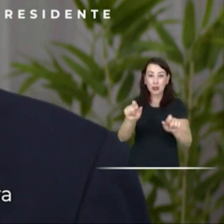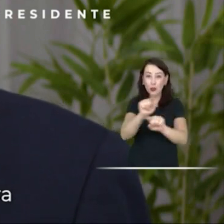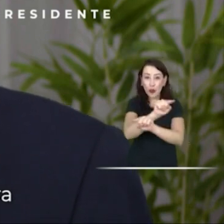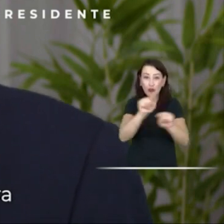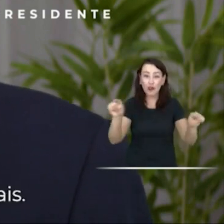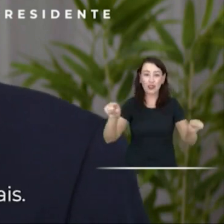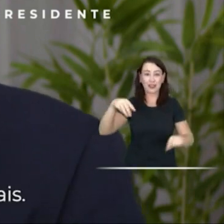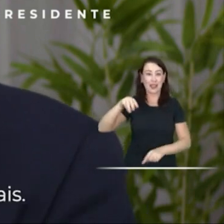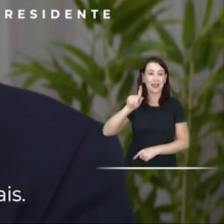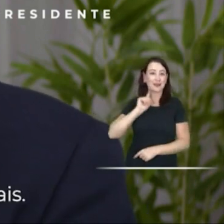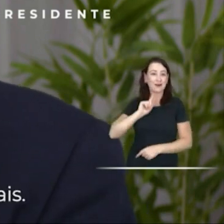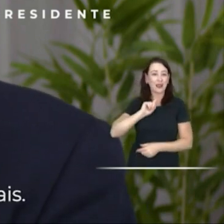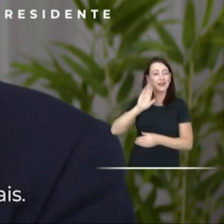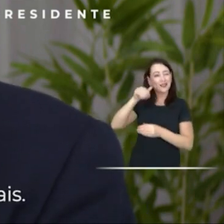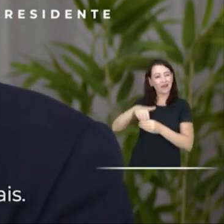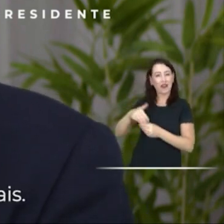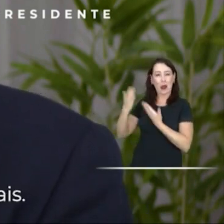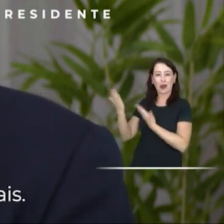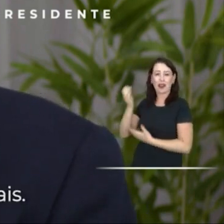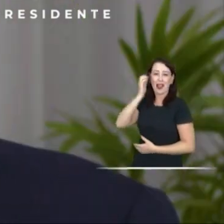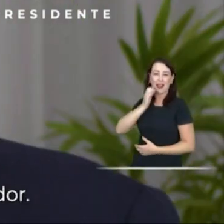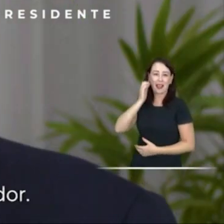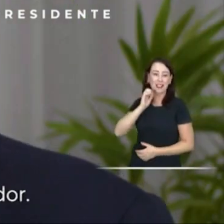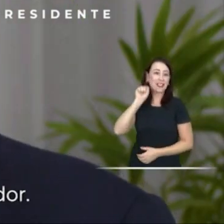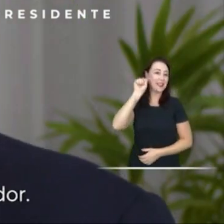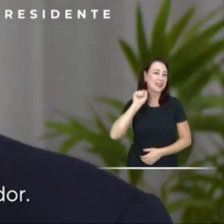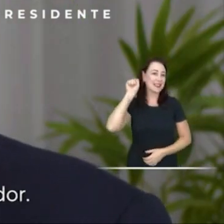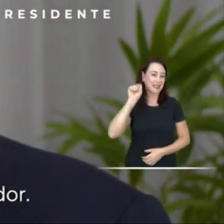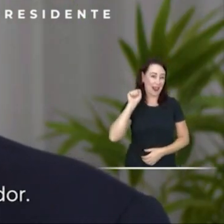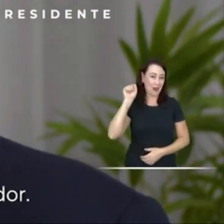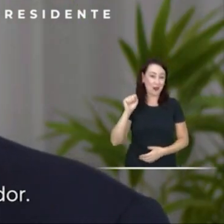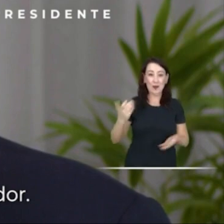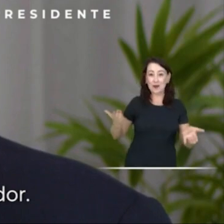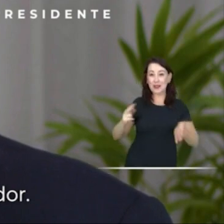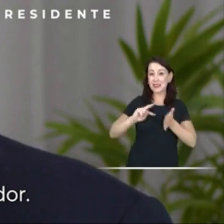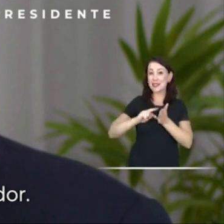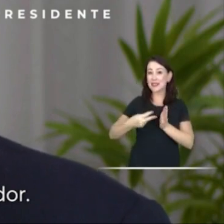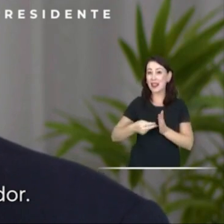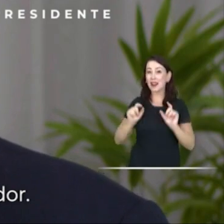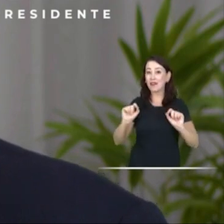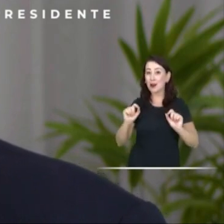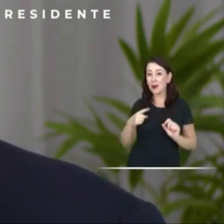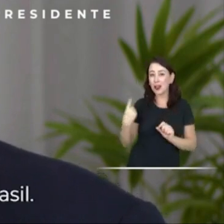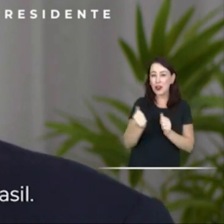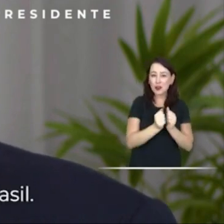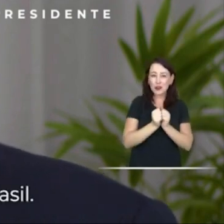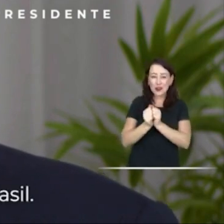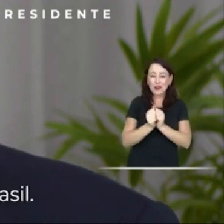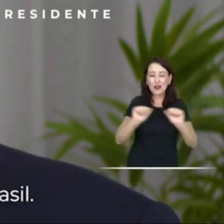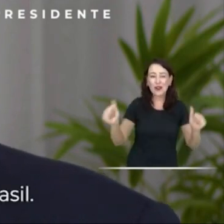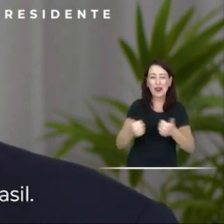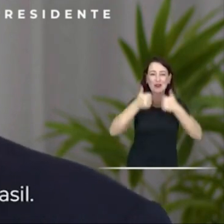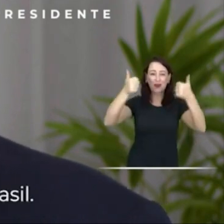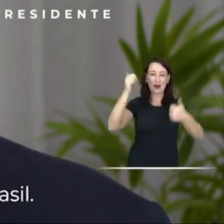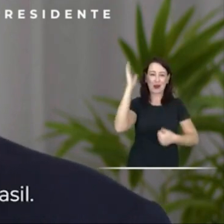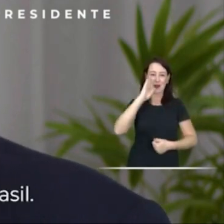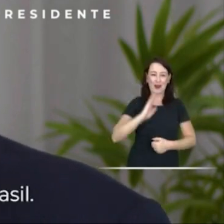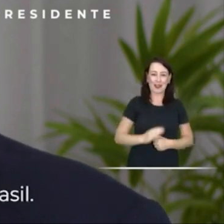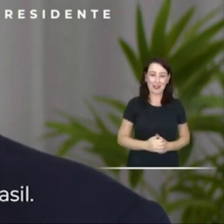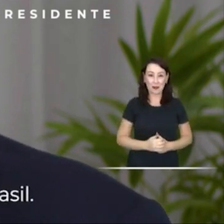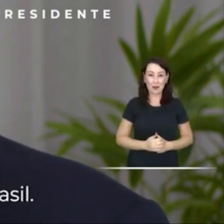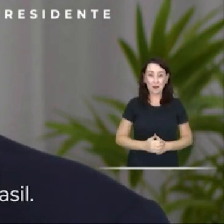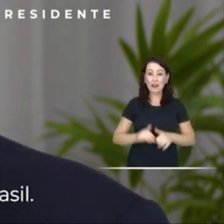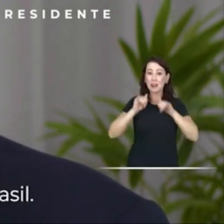companheira e a cada companheiro de Minas Gerais, vote no Alexandre Silveira para senador. Assim, juntos,